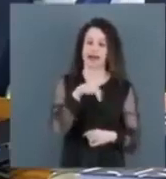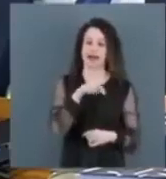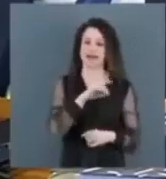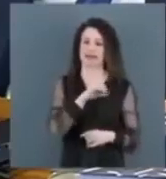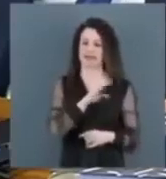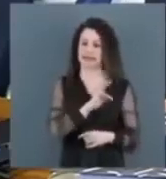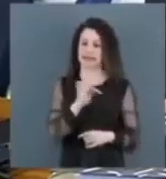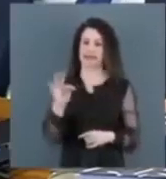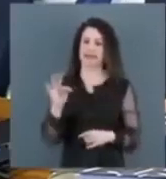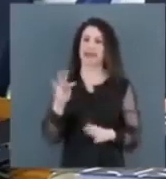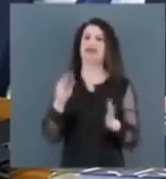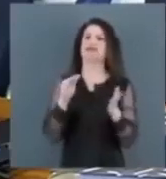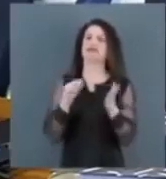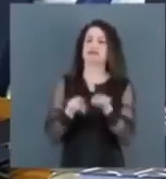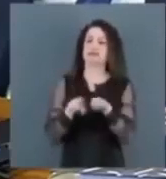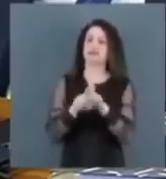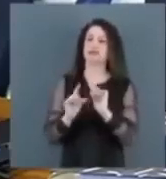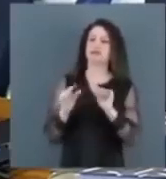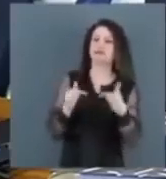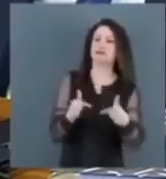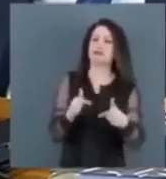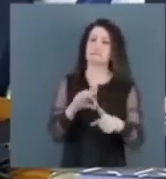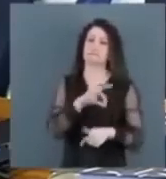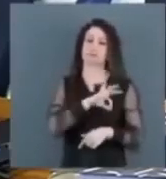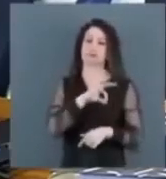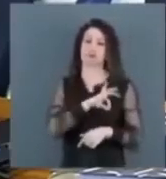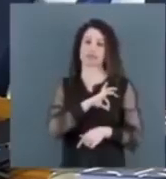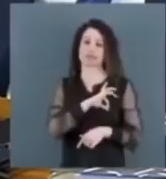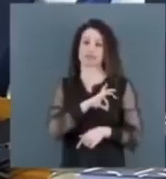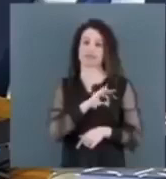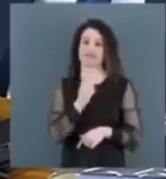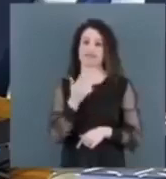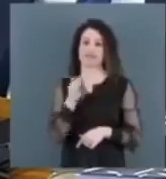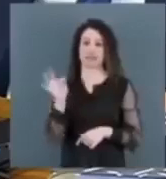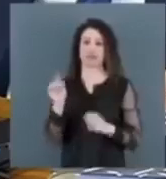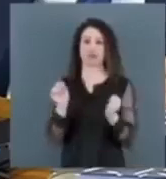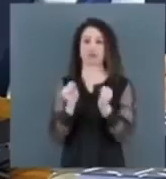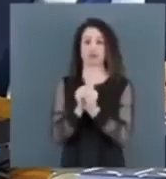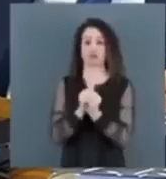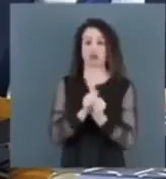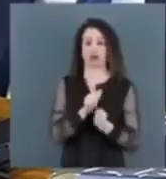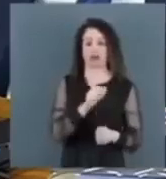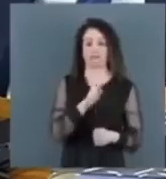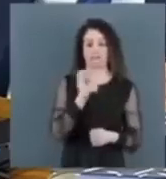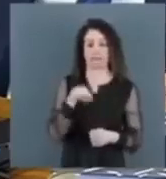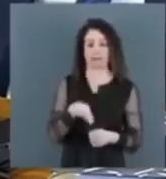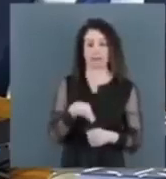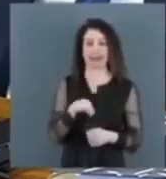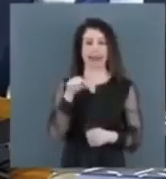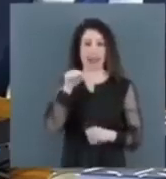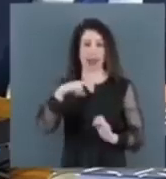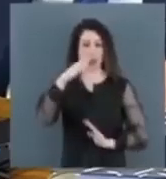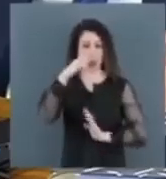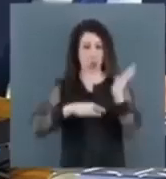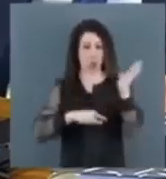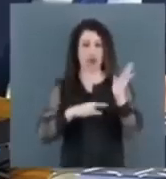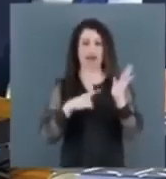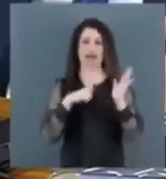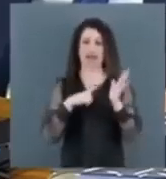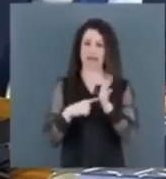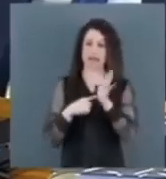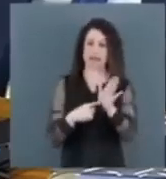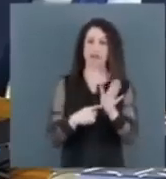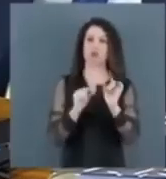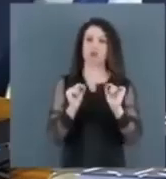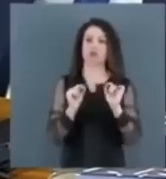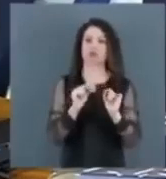da Polícia Rodoviária Federal, monitorando junto com a ABIN. E esse documento, diariamente, chegava para o GSI